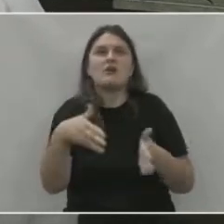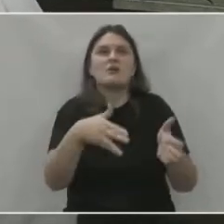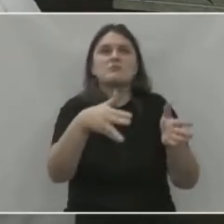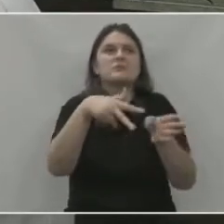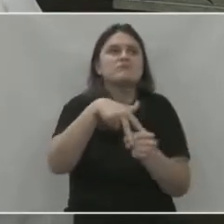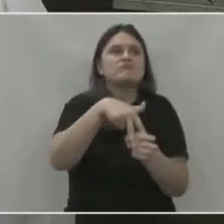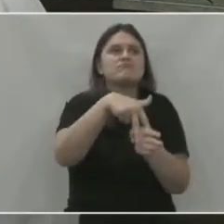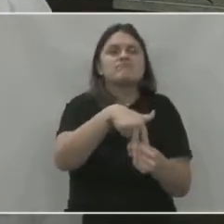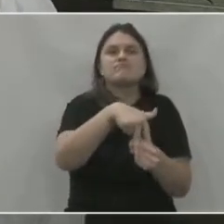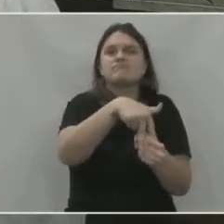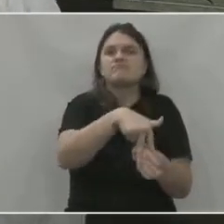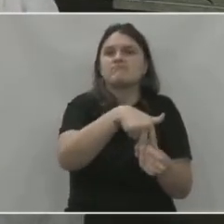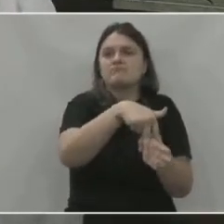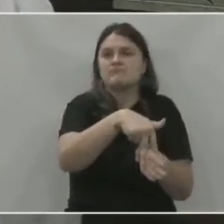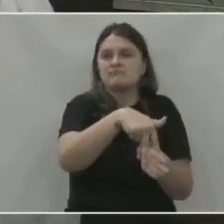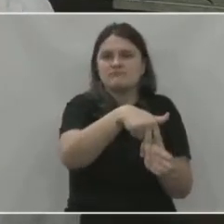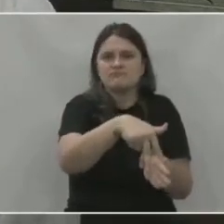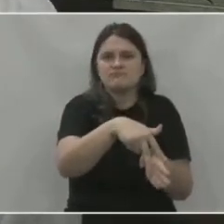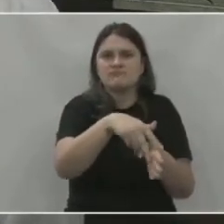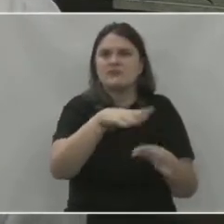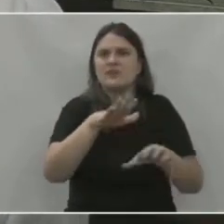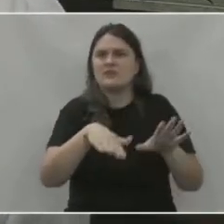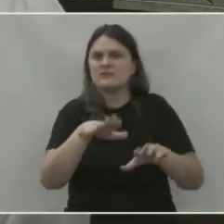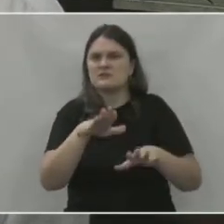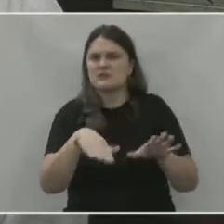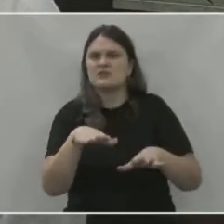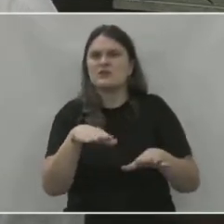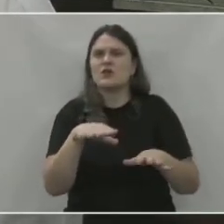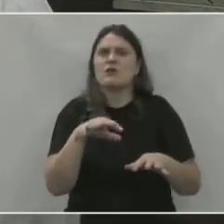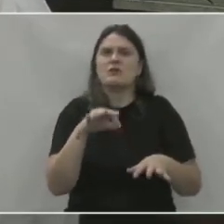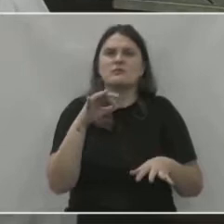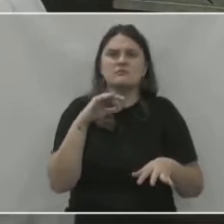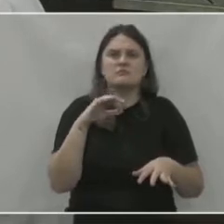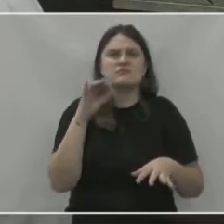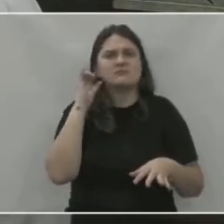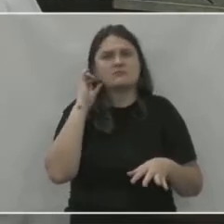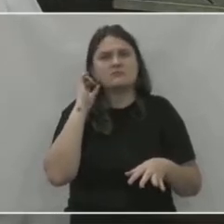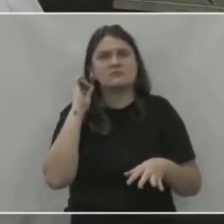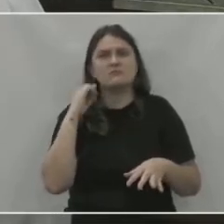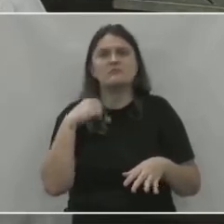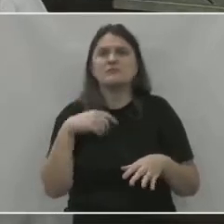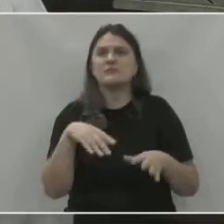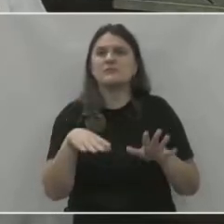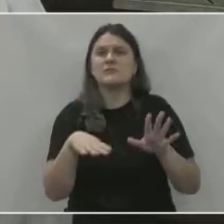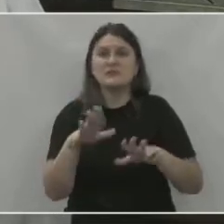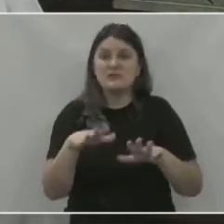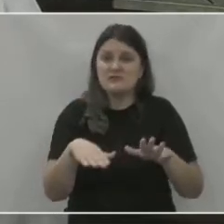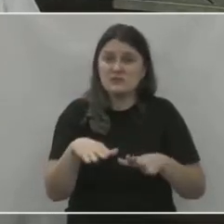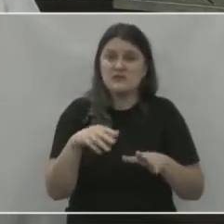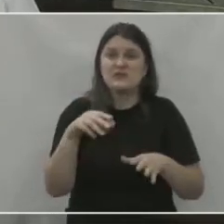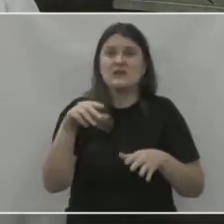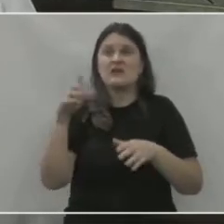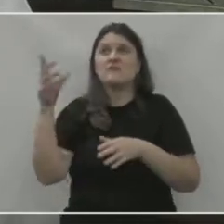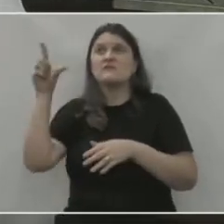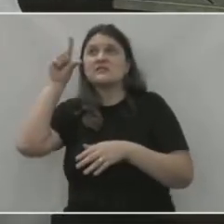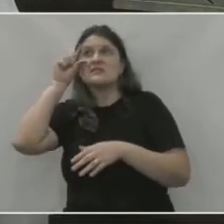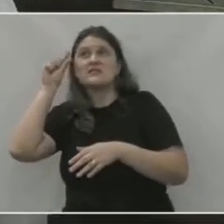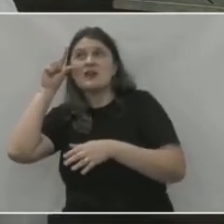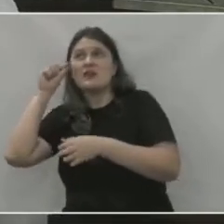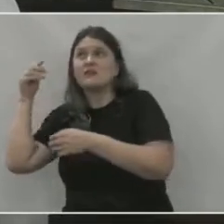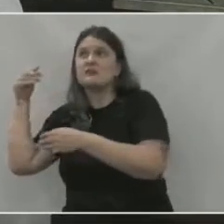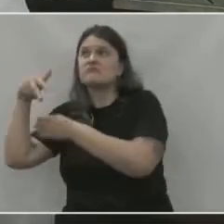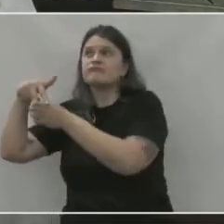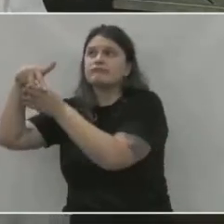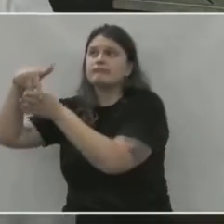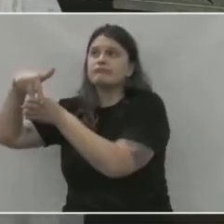130 quilômetros, que era mais ou menos a volta que se tinha que dar por Guarapuava e não